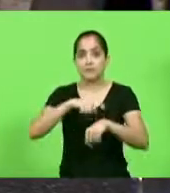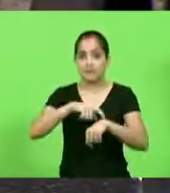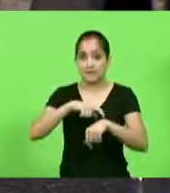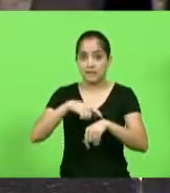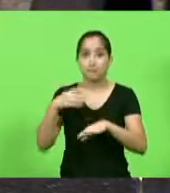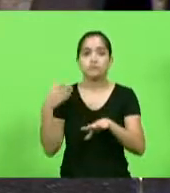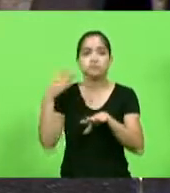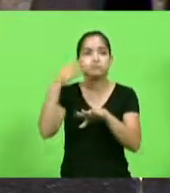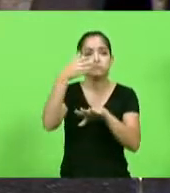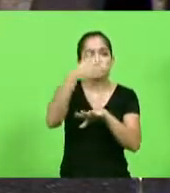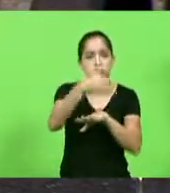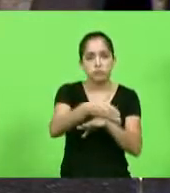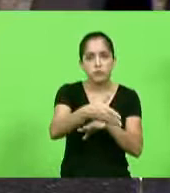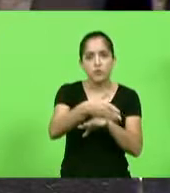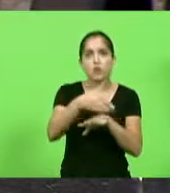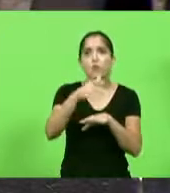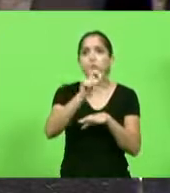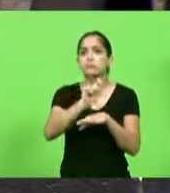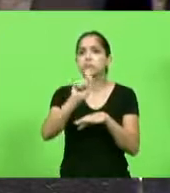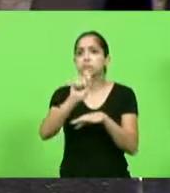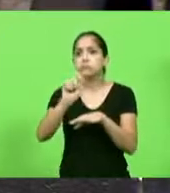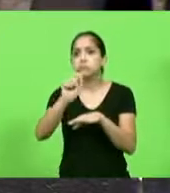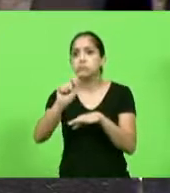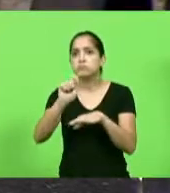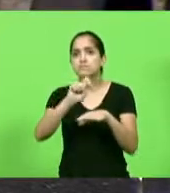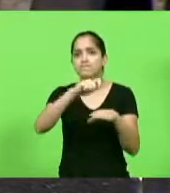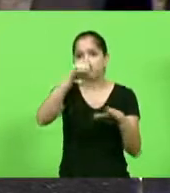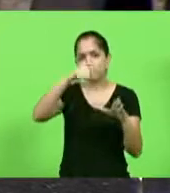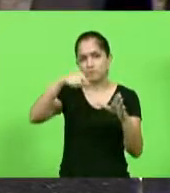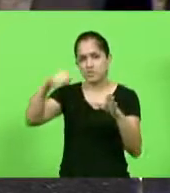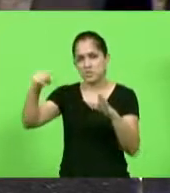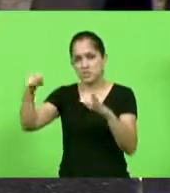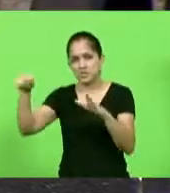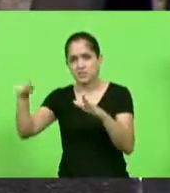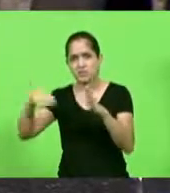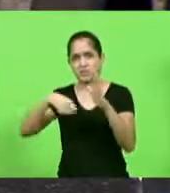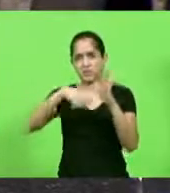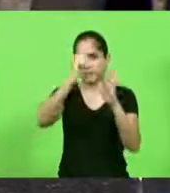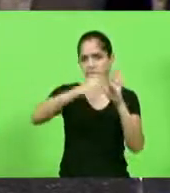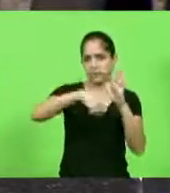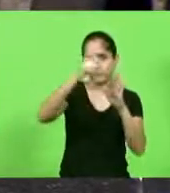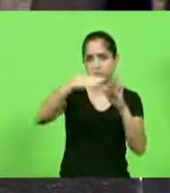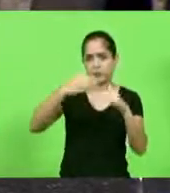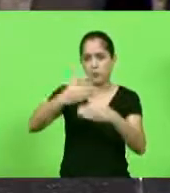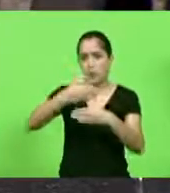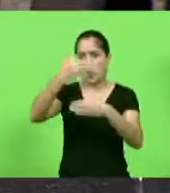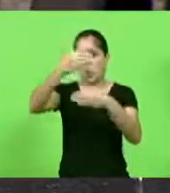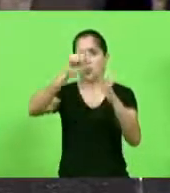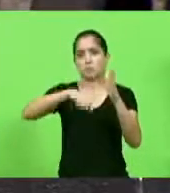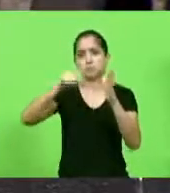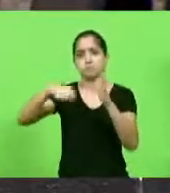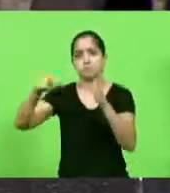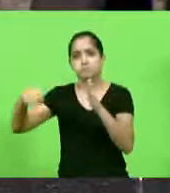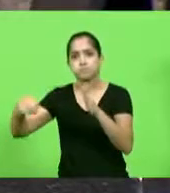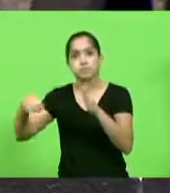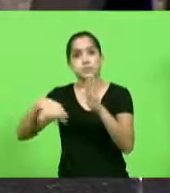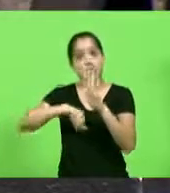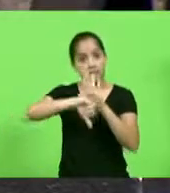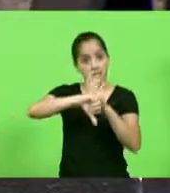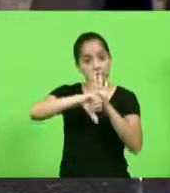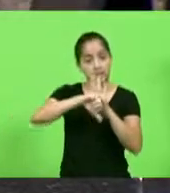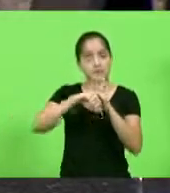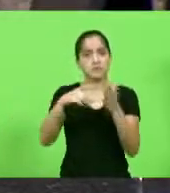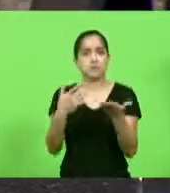para ir na rua, escrever, fazer pichação, que é crime, e escrevendo bobagens e